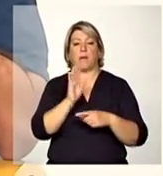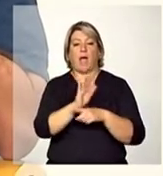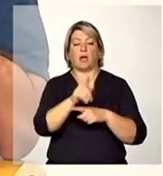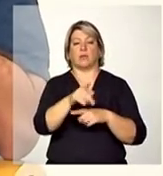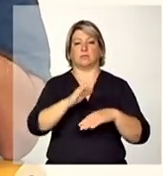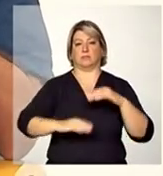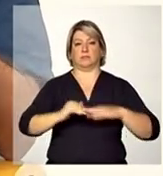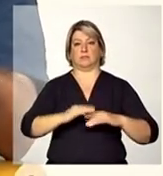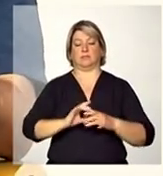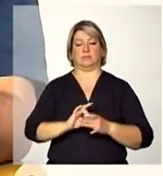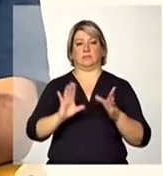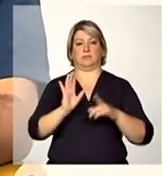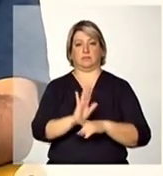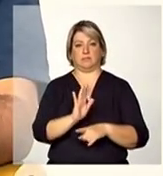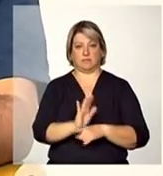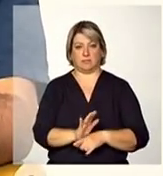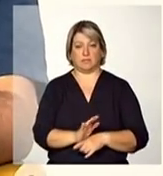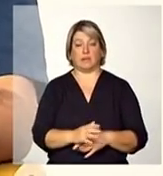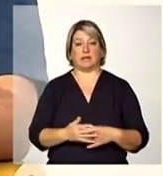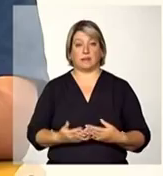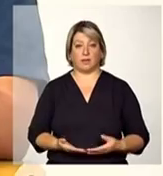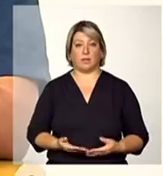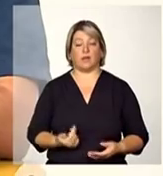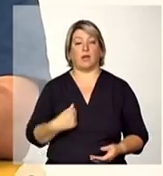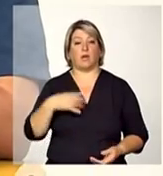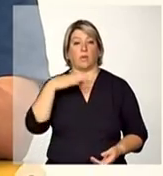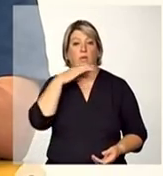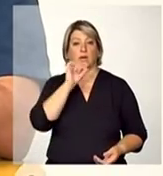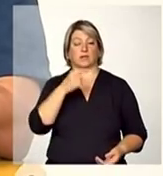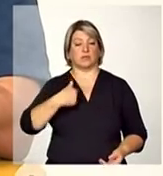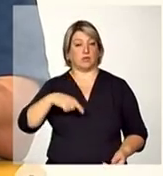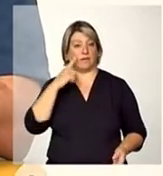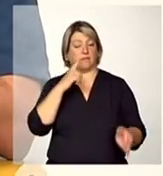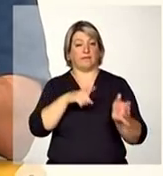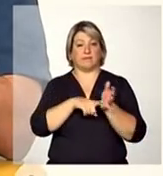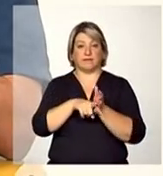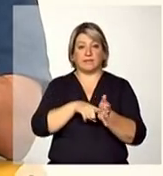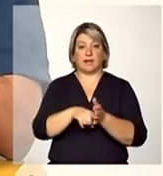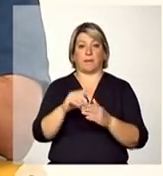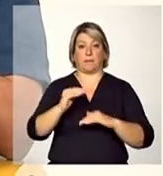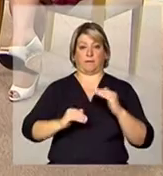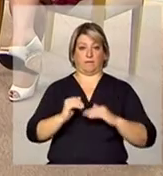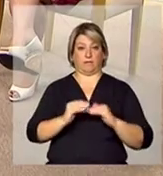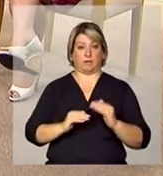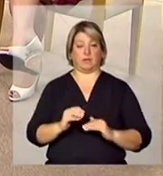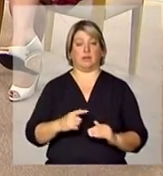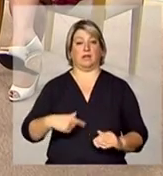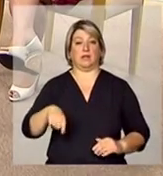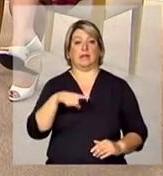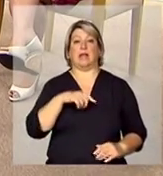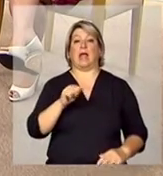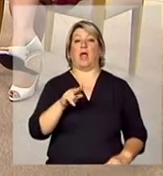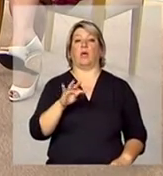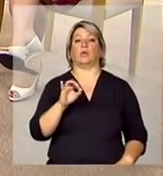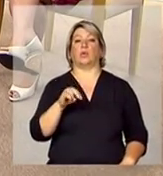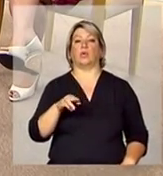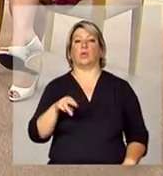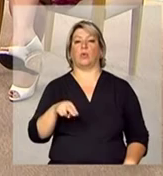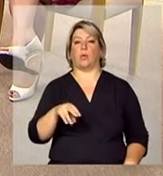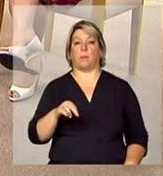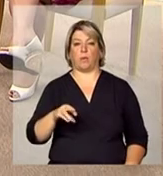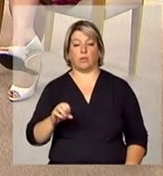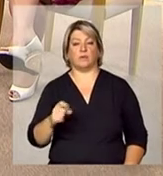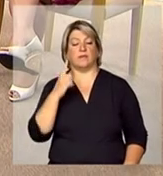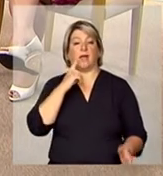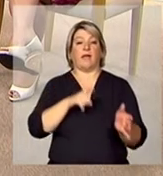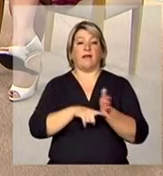construir a autonomia dessas pessoas então acho que a vai ter que avaliar os profissionais eles são de alguma forma autônomos para avaliar essas pessoas